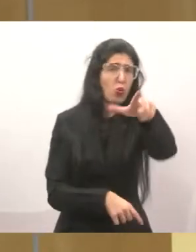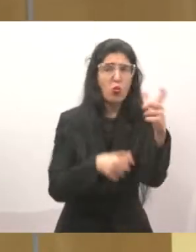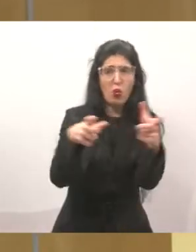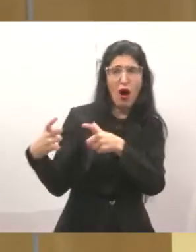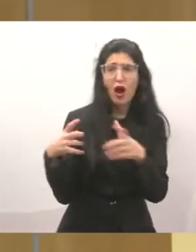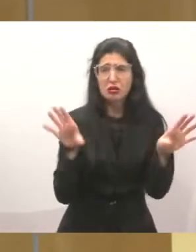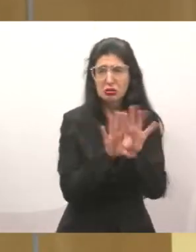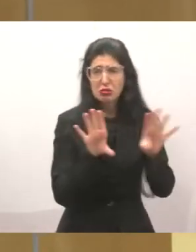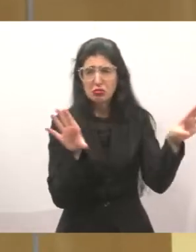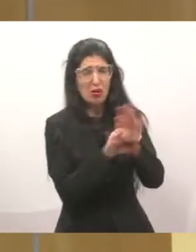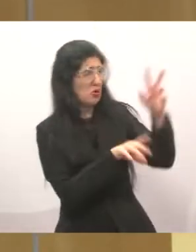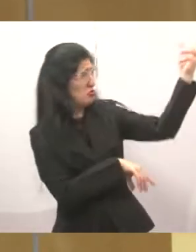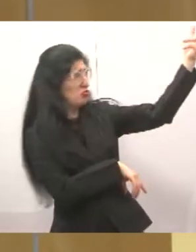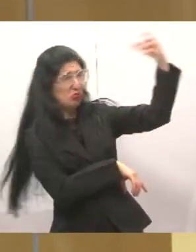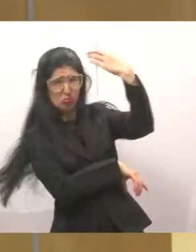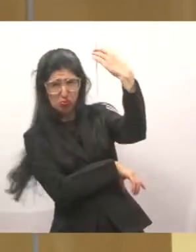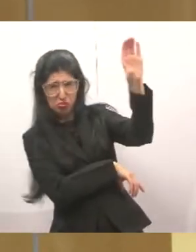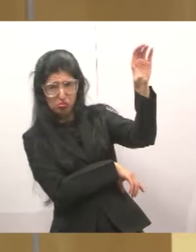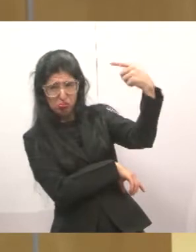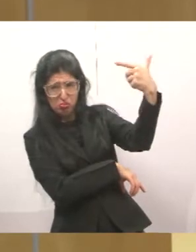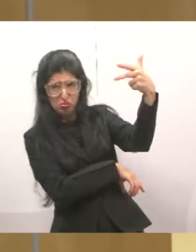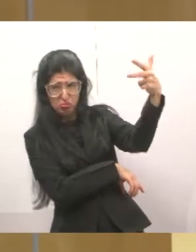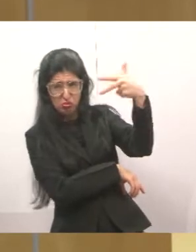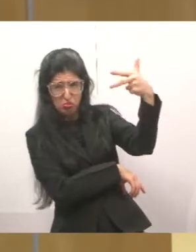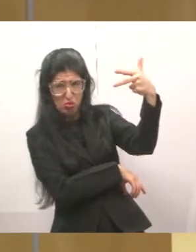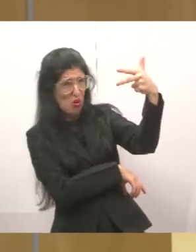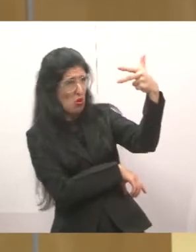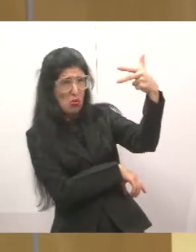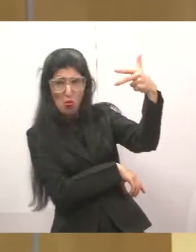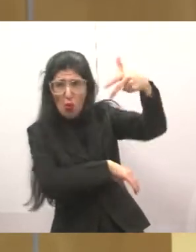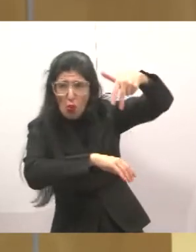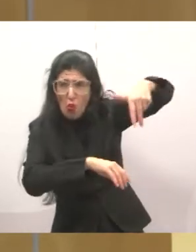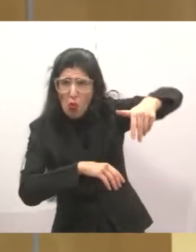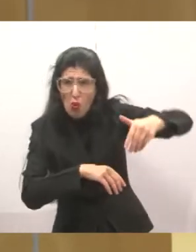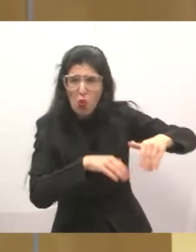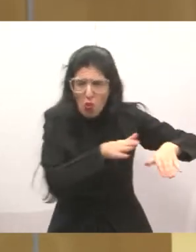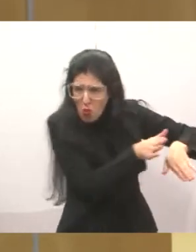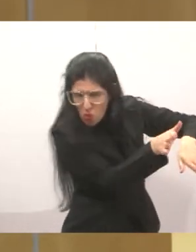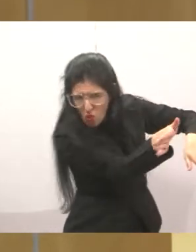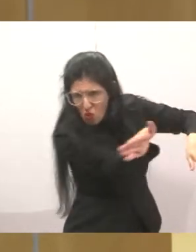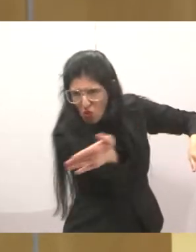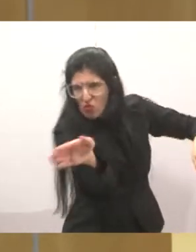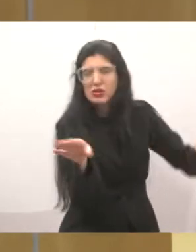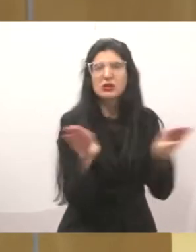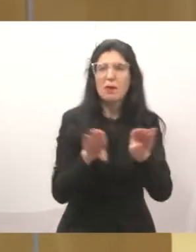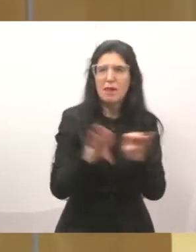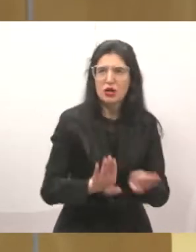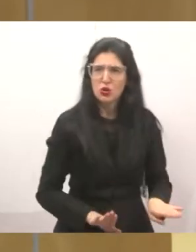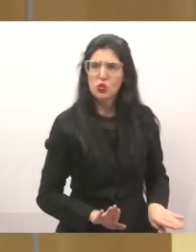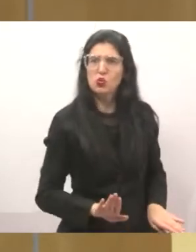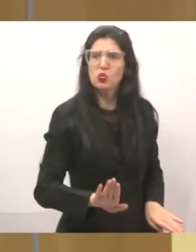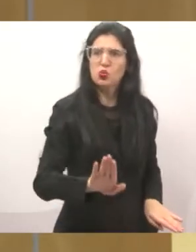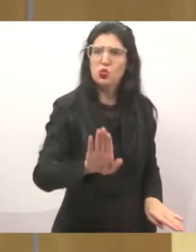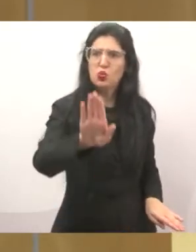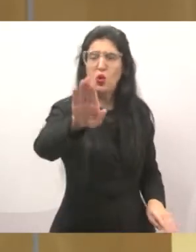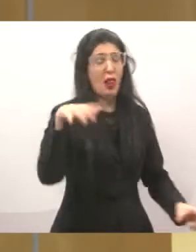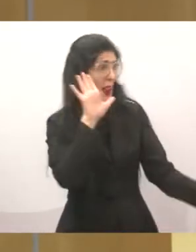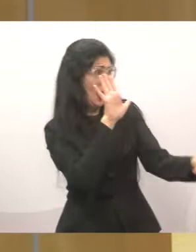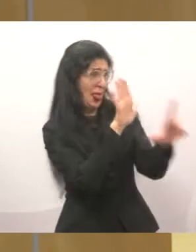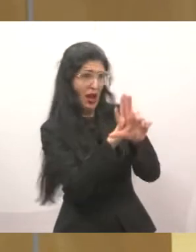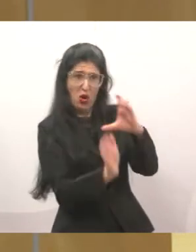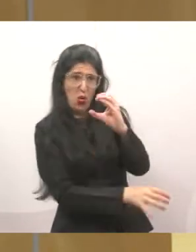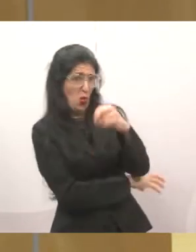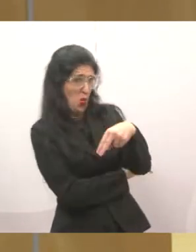radares na curva, na subida. E se não pode ter a lombada, mas é uma resolução do CONTRAN, não uma lei que existe, mas